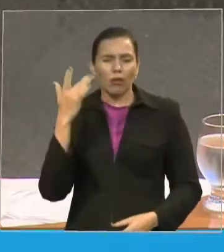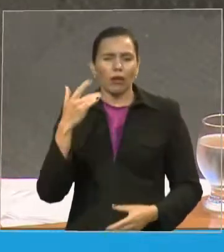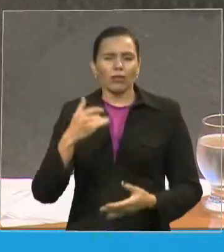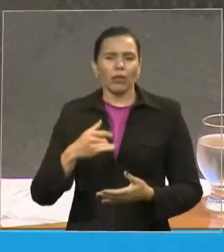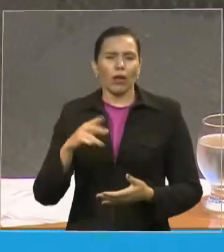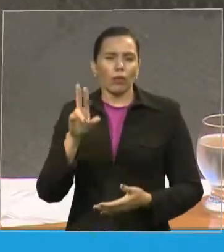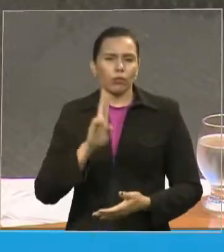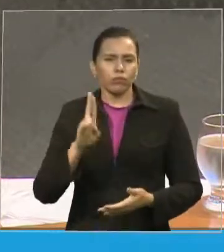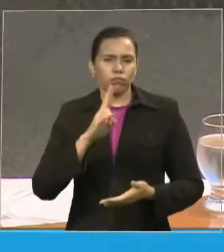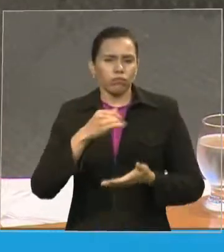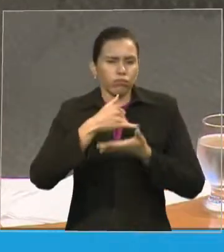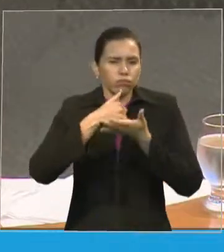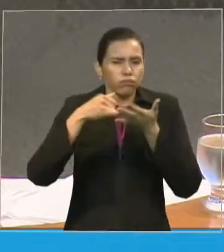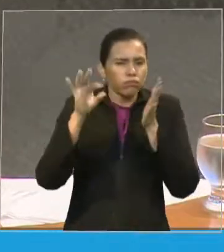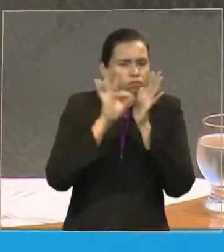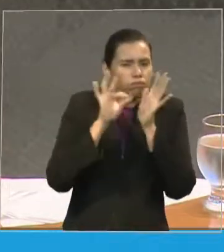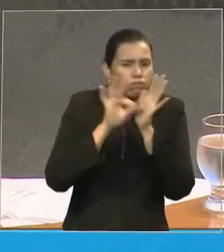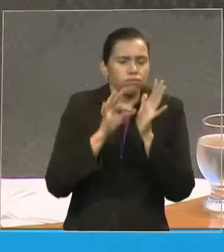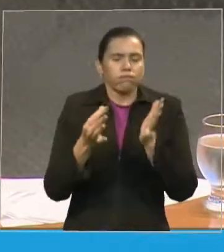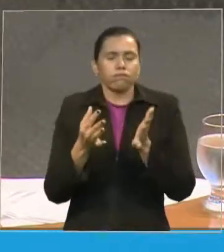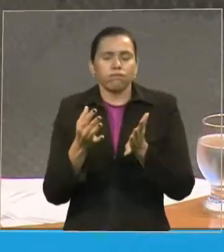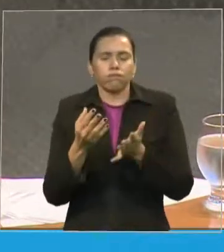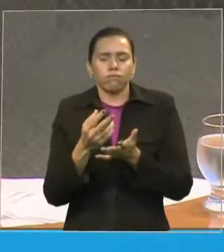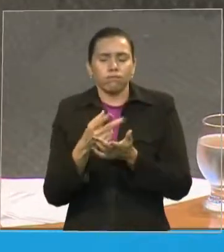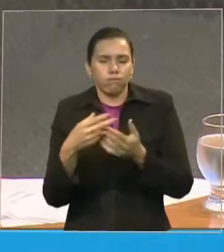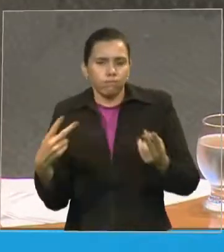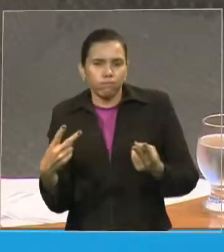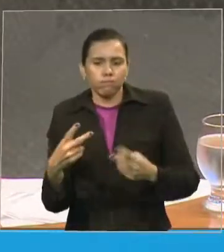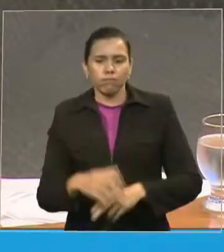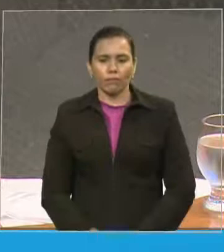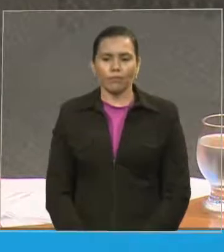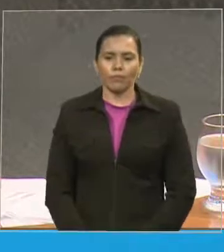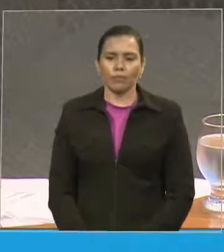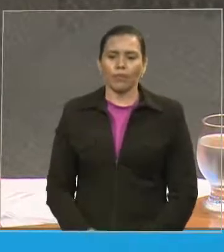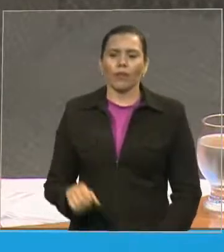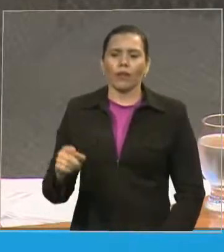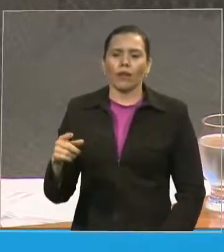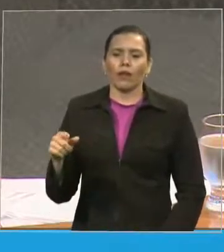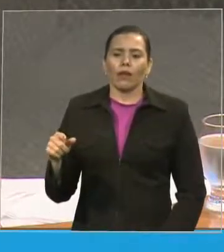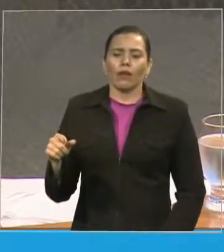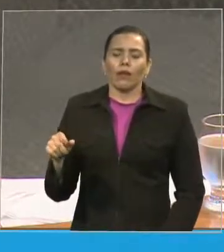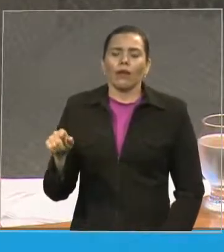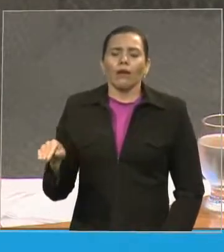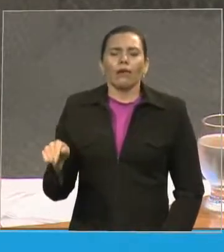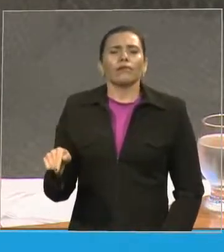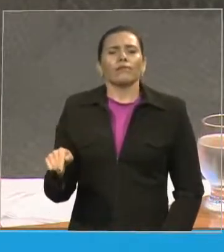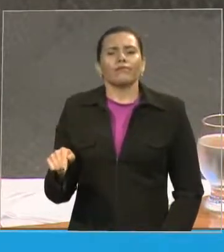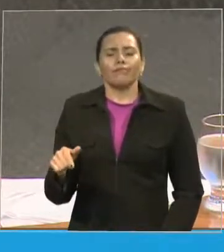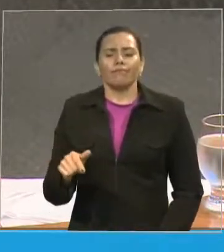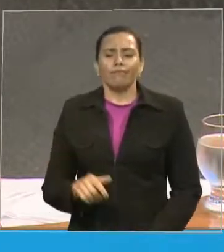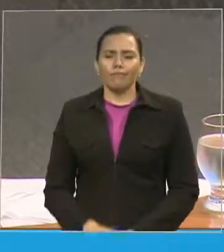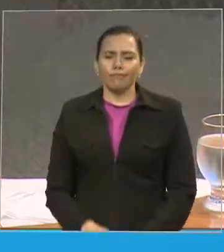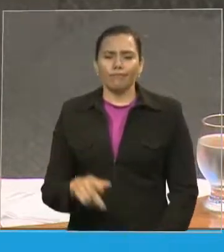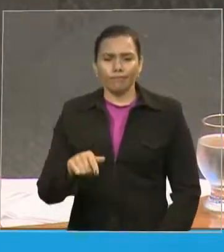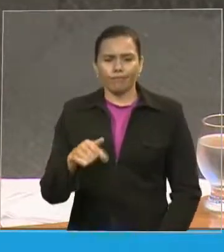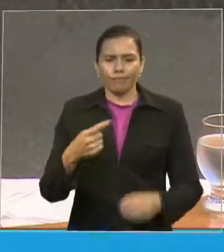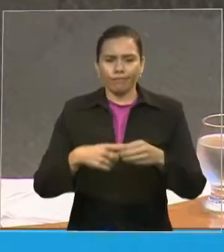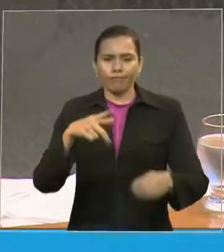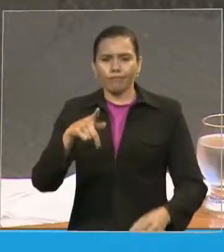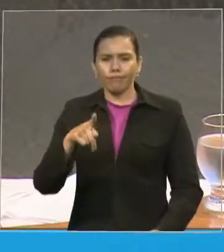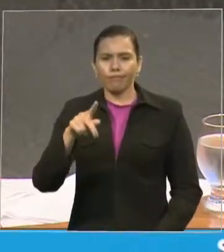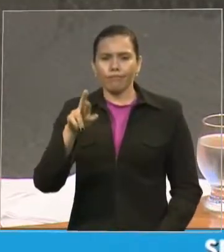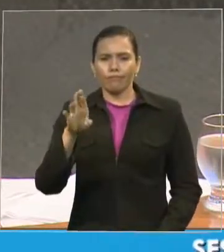Vargas, com a construção de várias igrejas, ações missionárias e assistência sócio